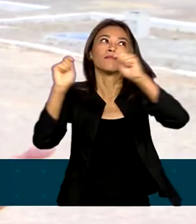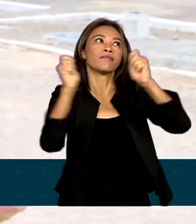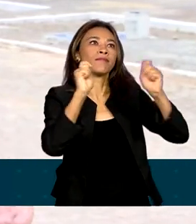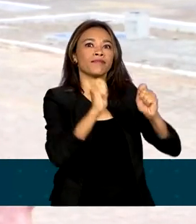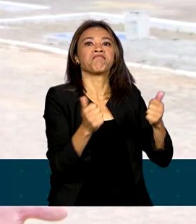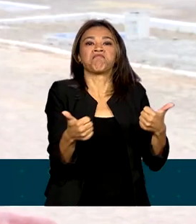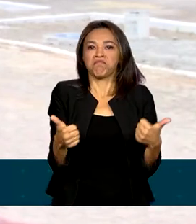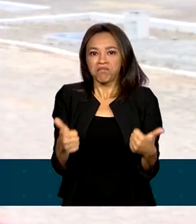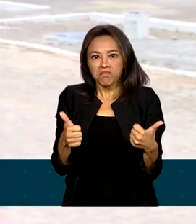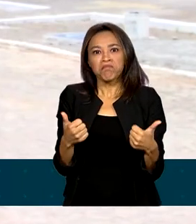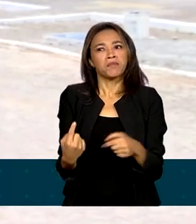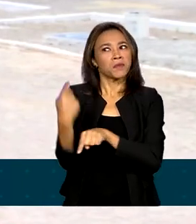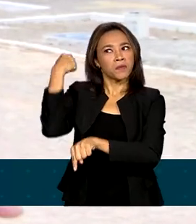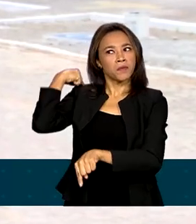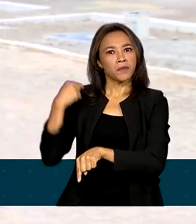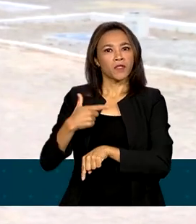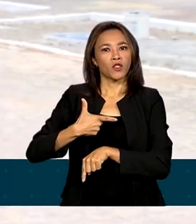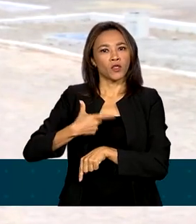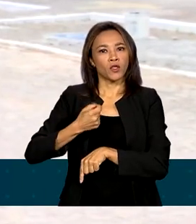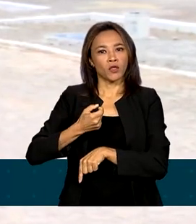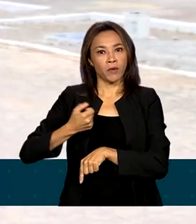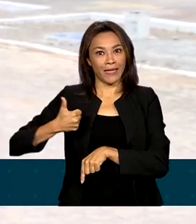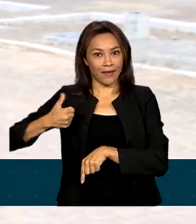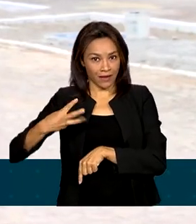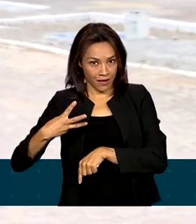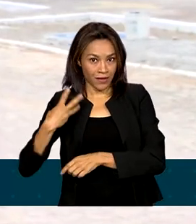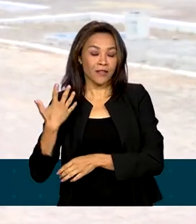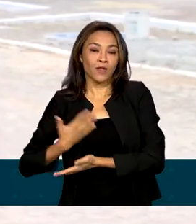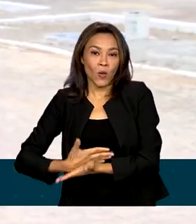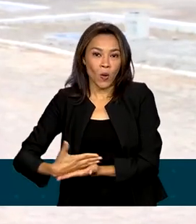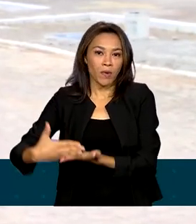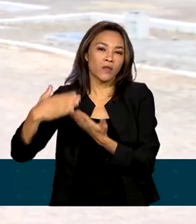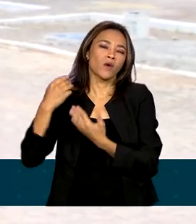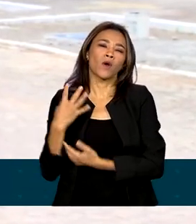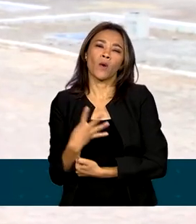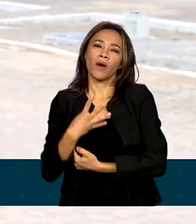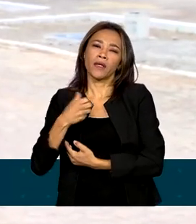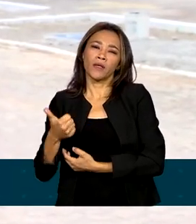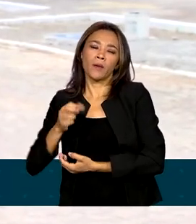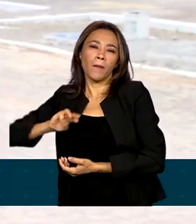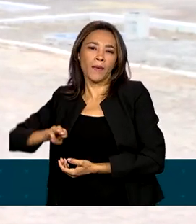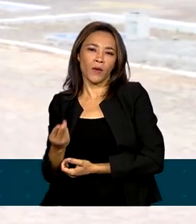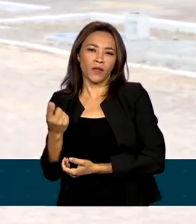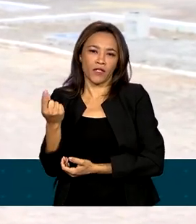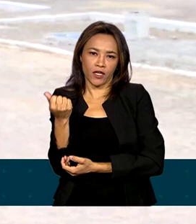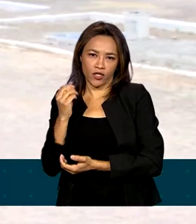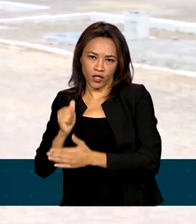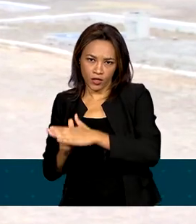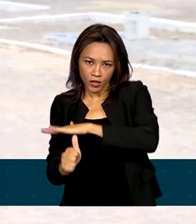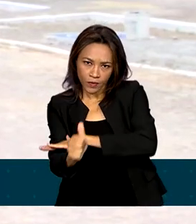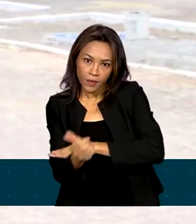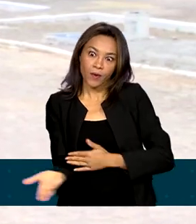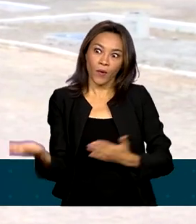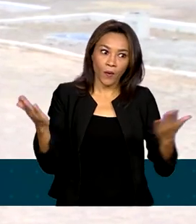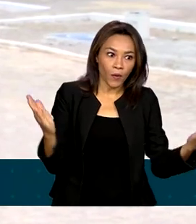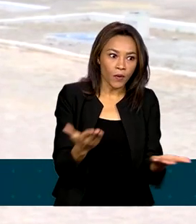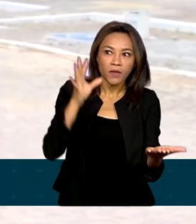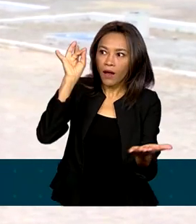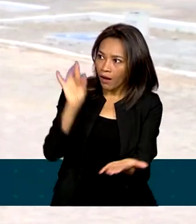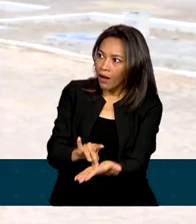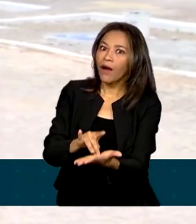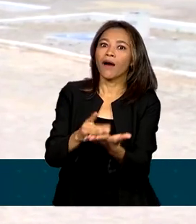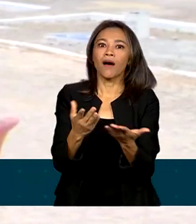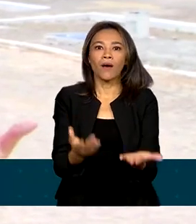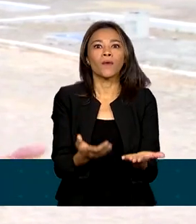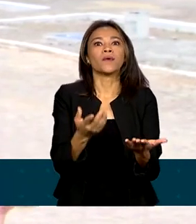projeto que começou em 2013 com investimento na época de 41 milhões de reais se torna realidade e